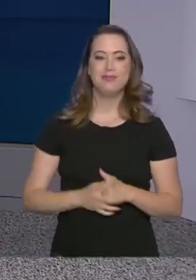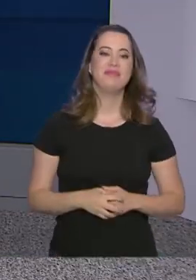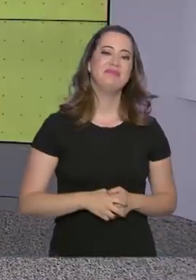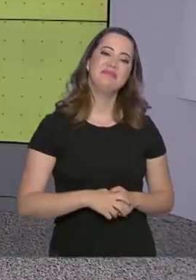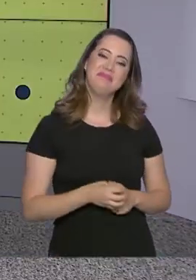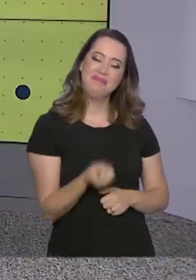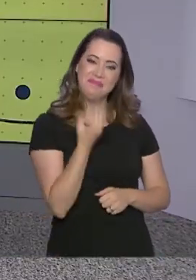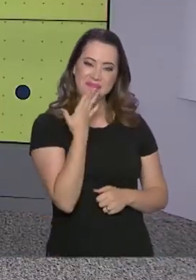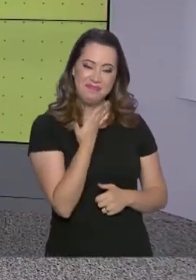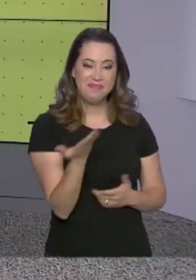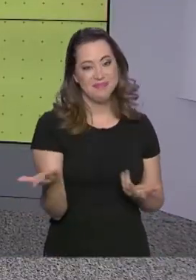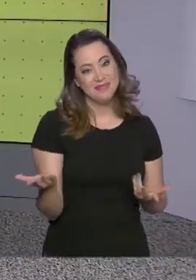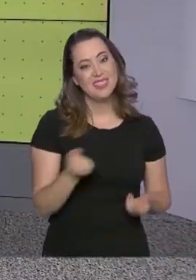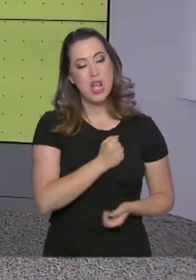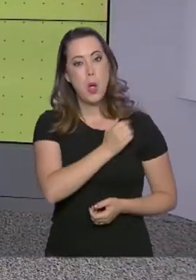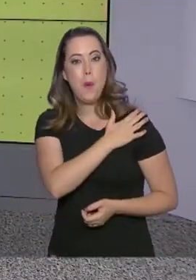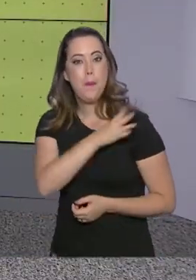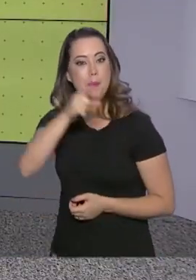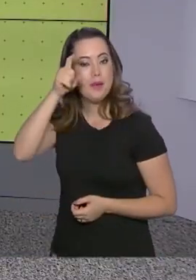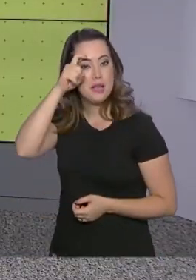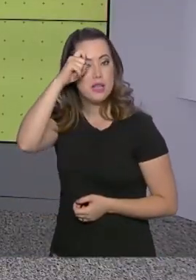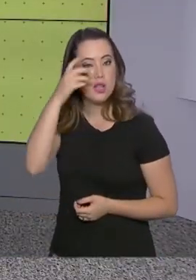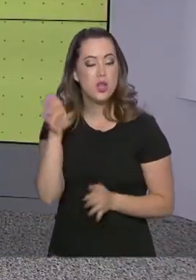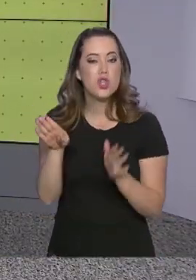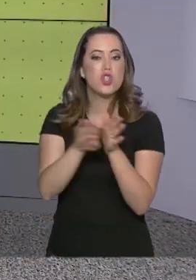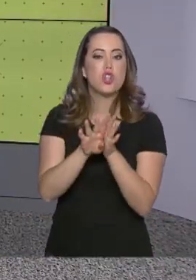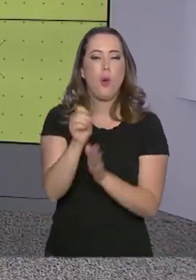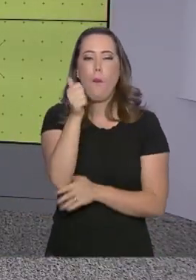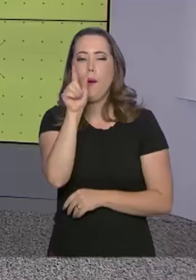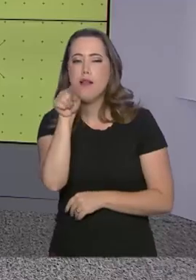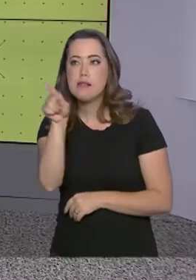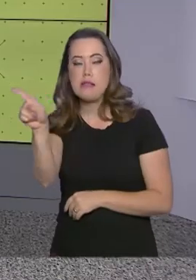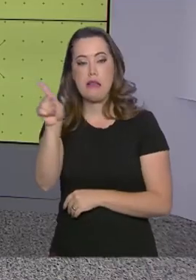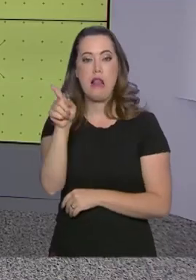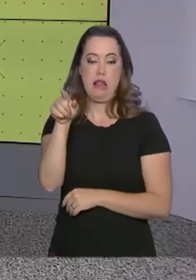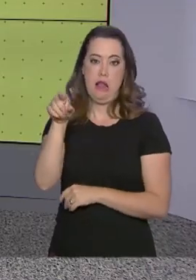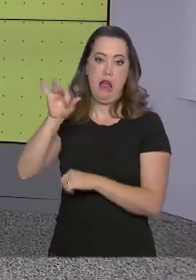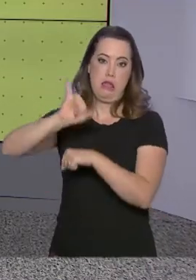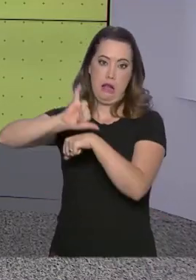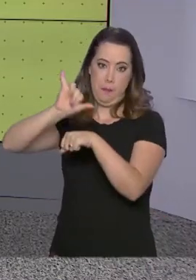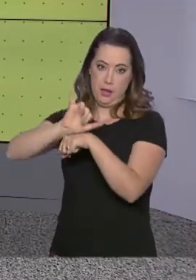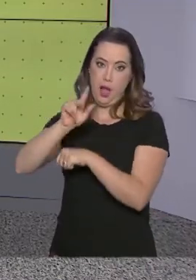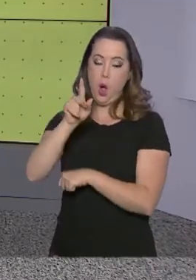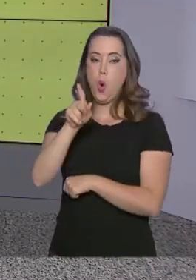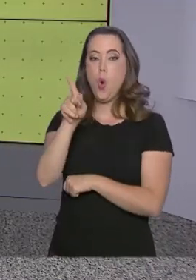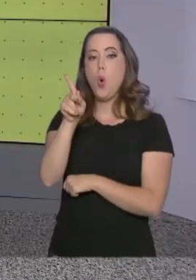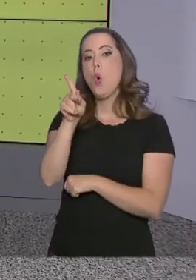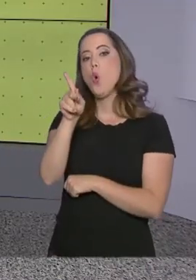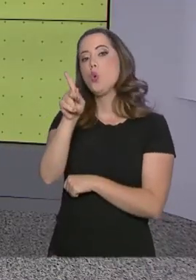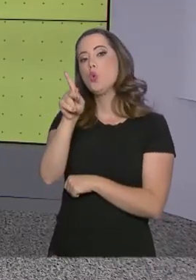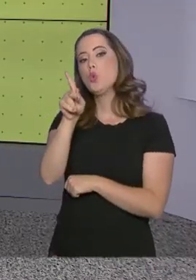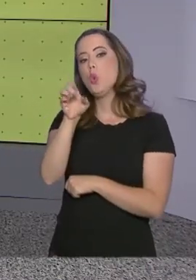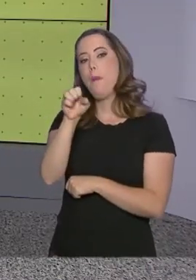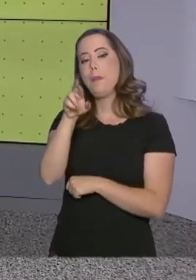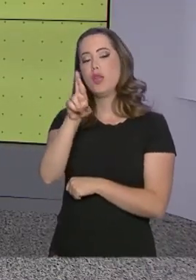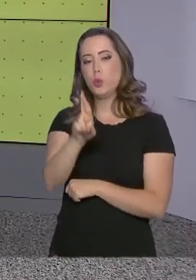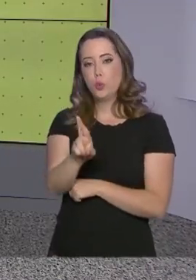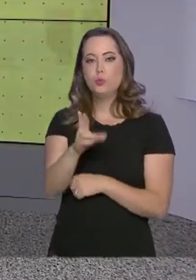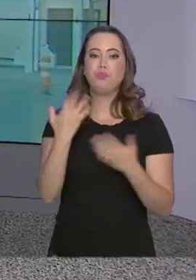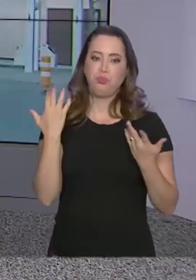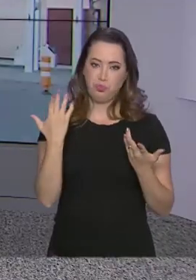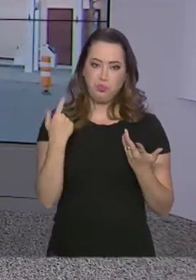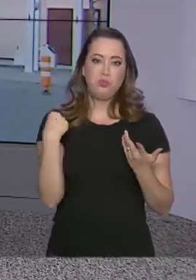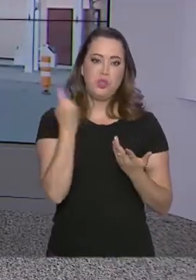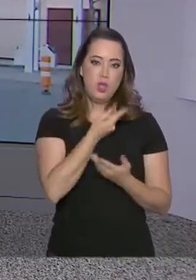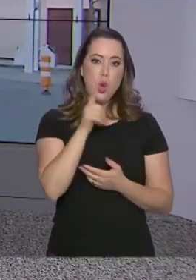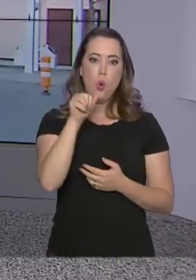Muito bom. O vice-presidente Hamilton Mourão chega daqui a pouco em Lima, capital do Peru. E a nossa enviada especial Luana Karen está